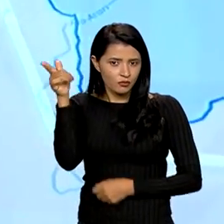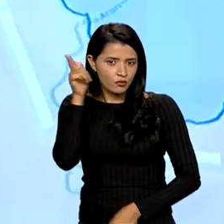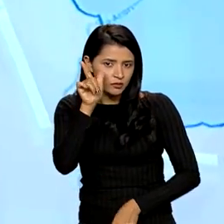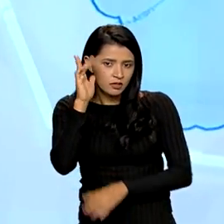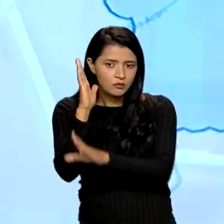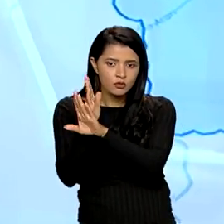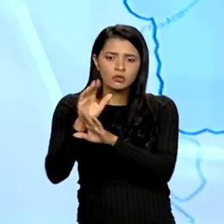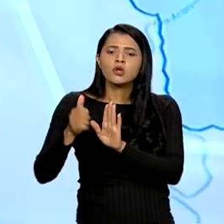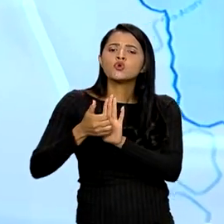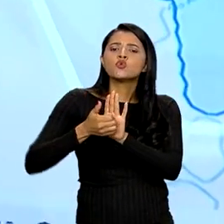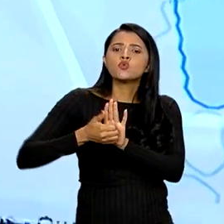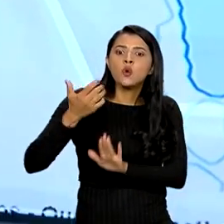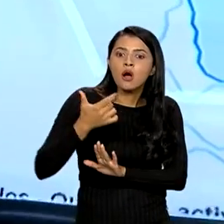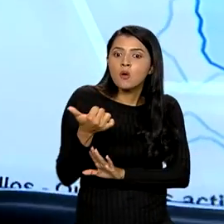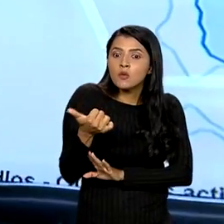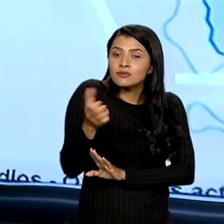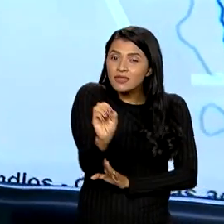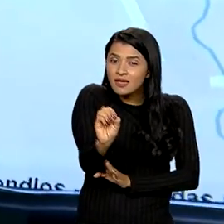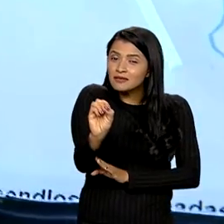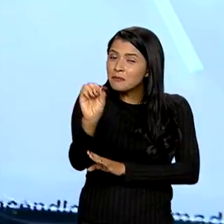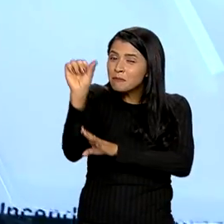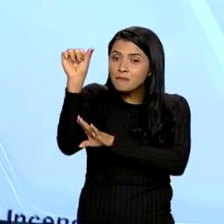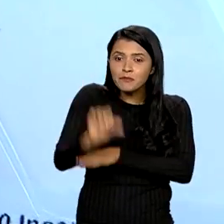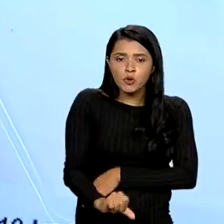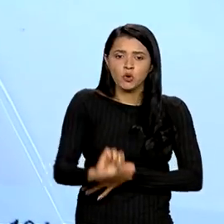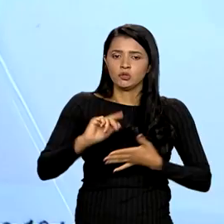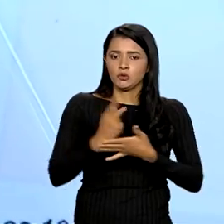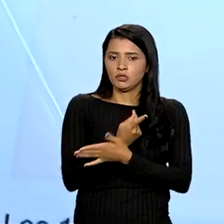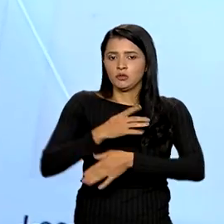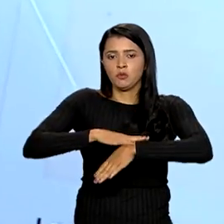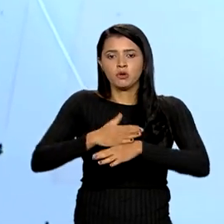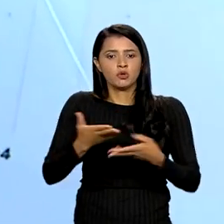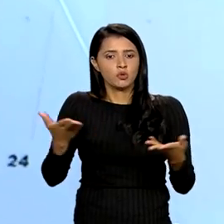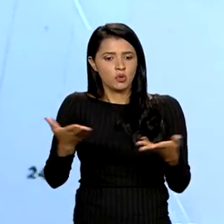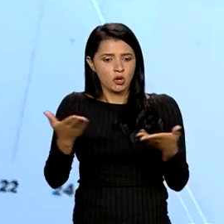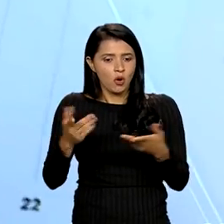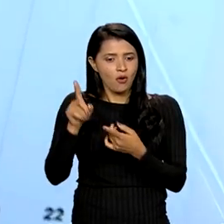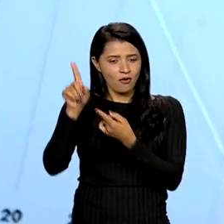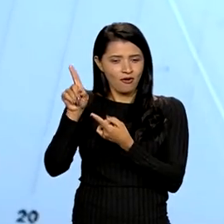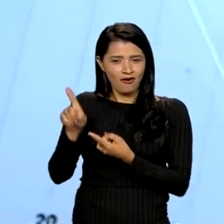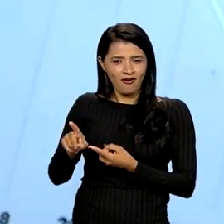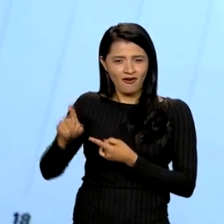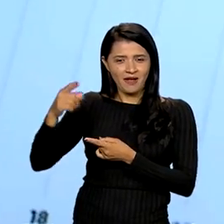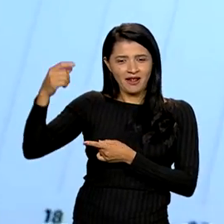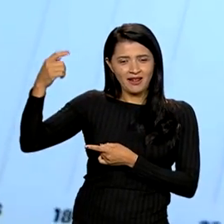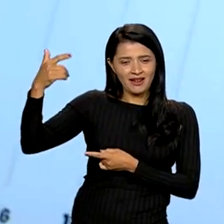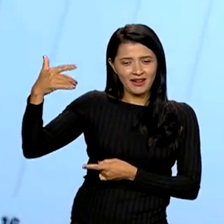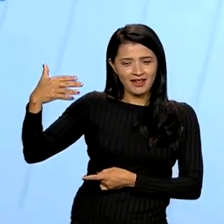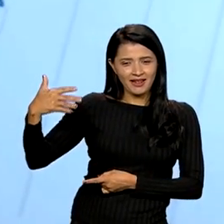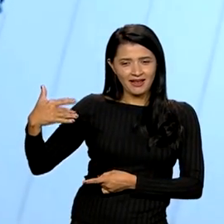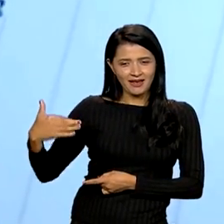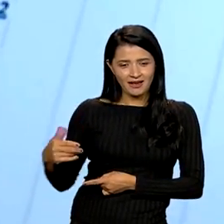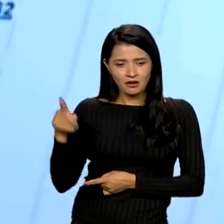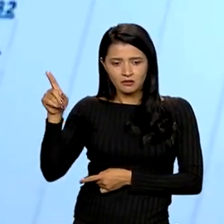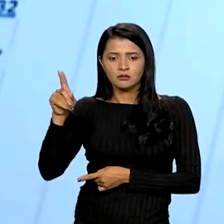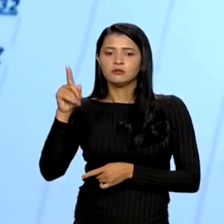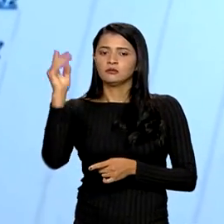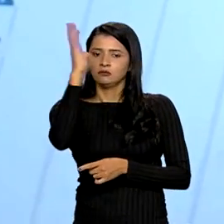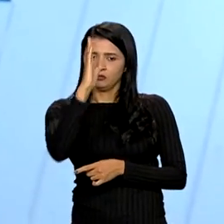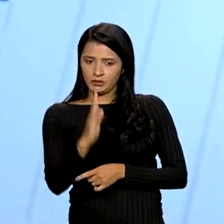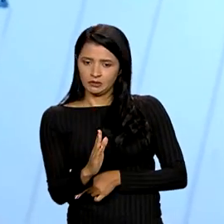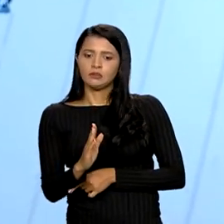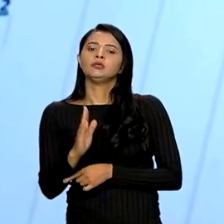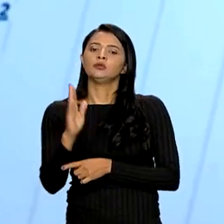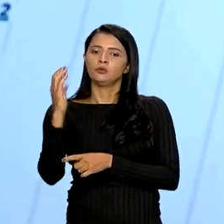identificar quais são os dez incêndios mais severos que estão ocorrendo no momento. Nós podemos ver aqui, praticamente, queimando no Brasil e na